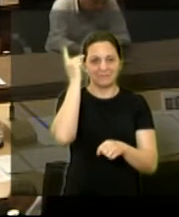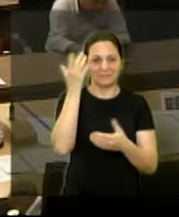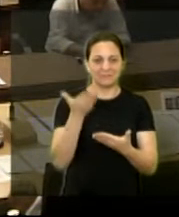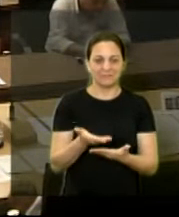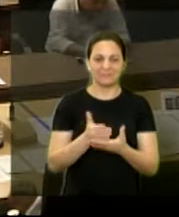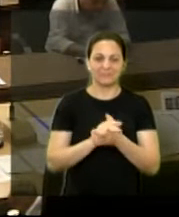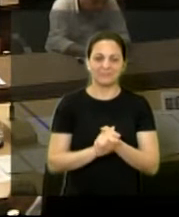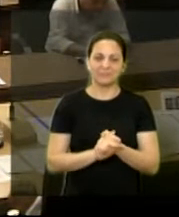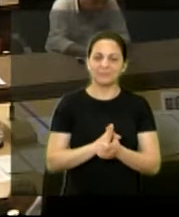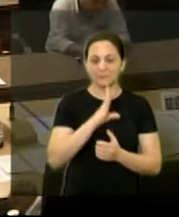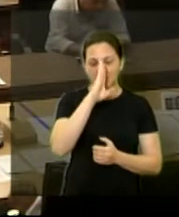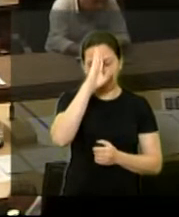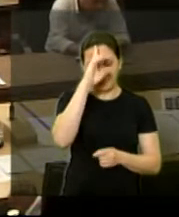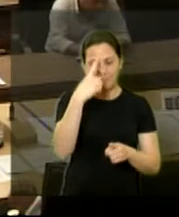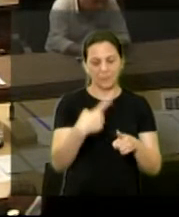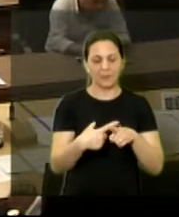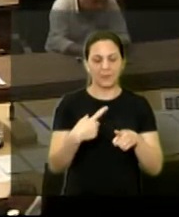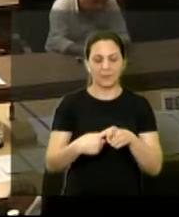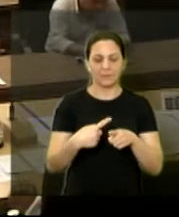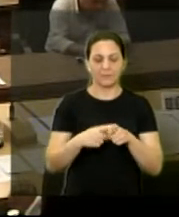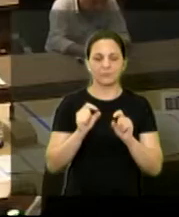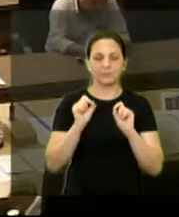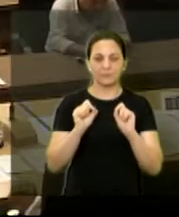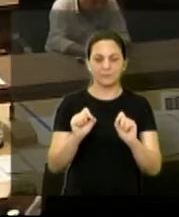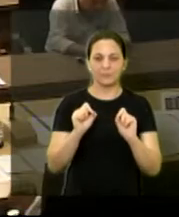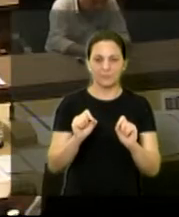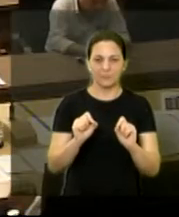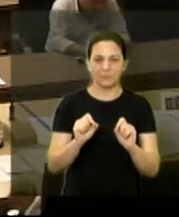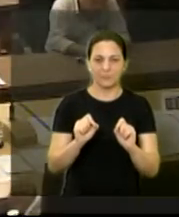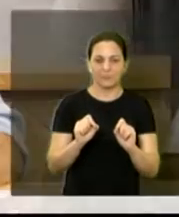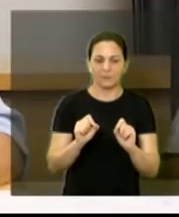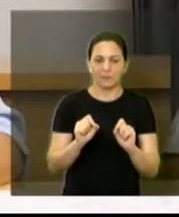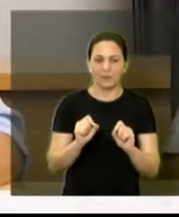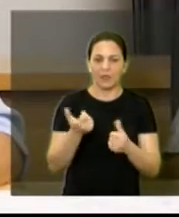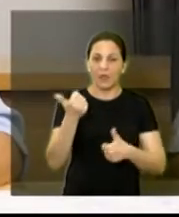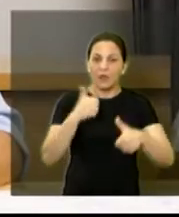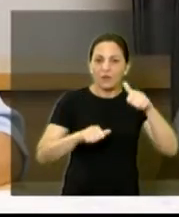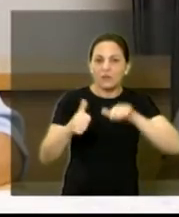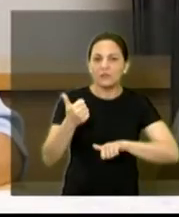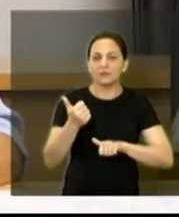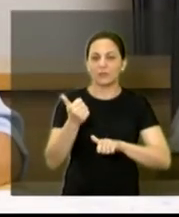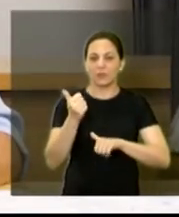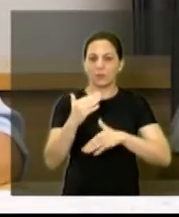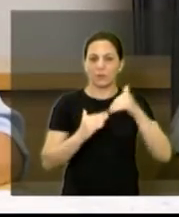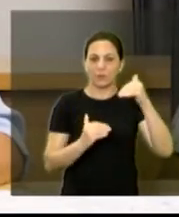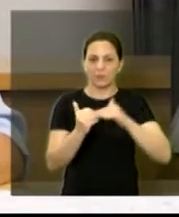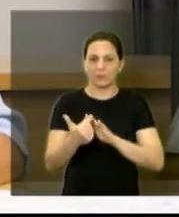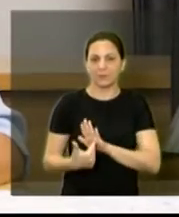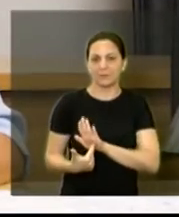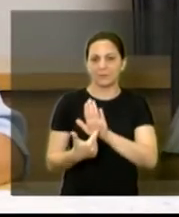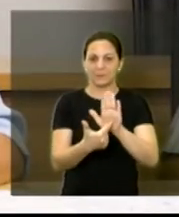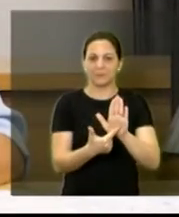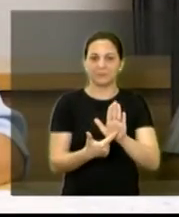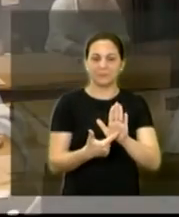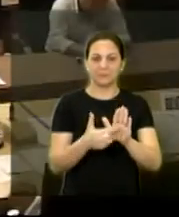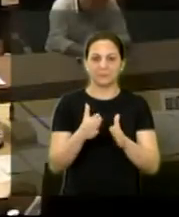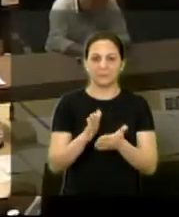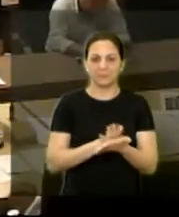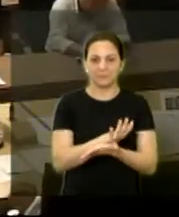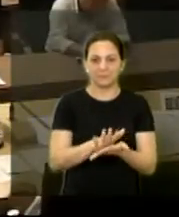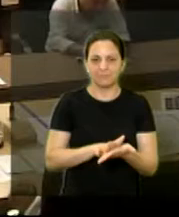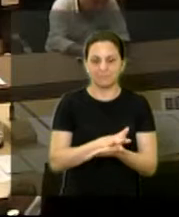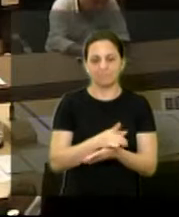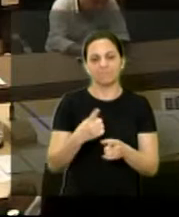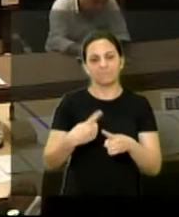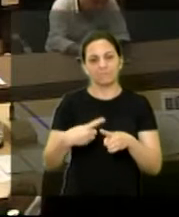inclusive mas na sua avaliação essa prática não está pegando não está não porque